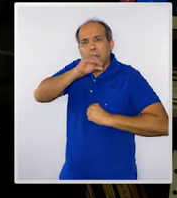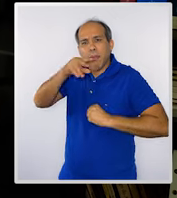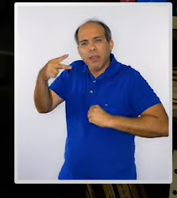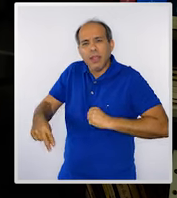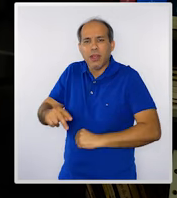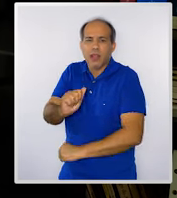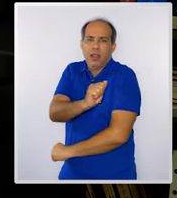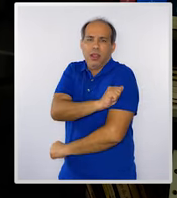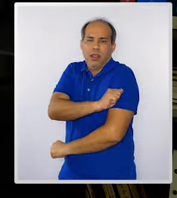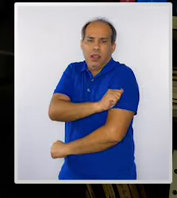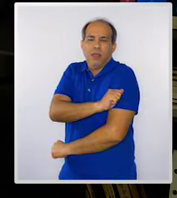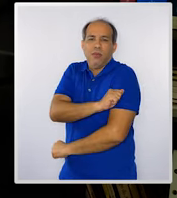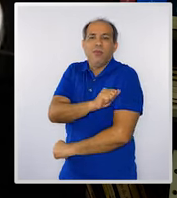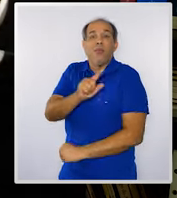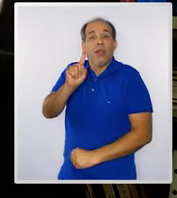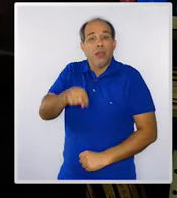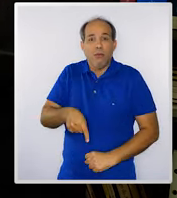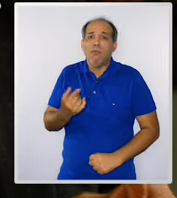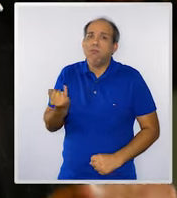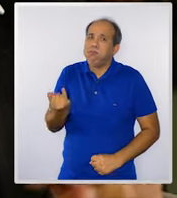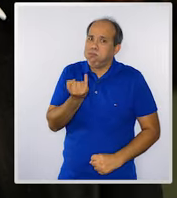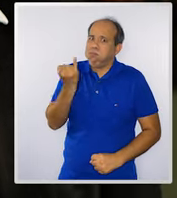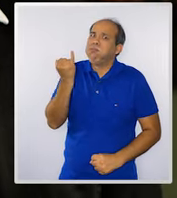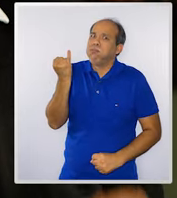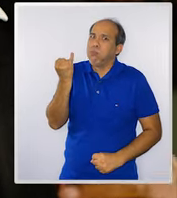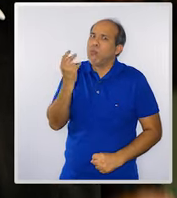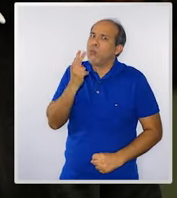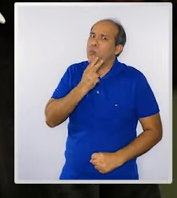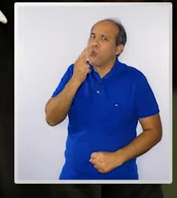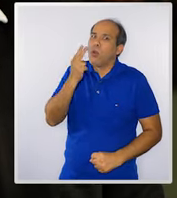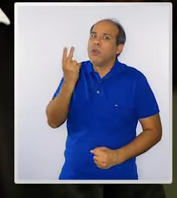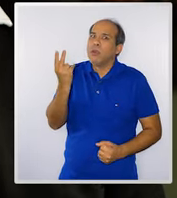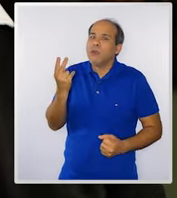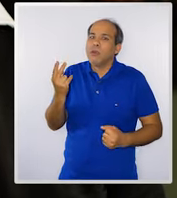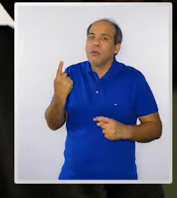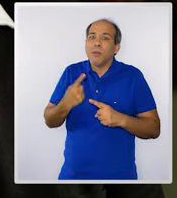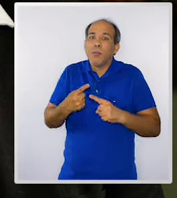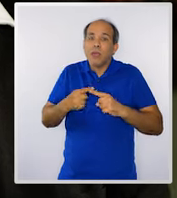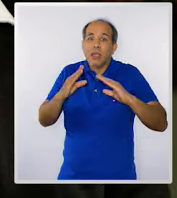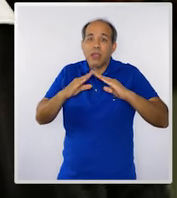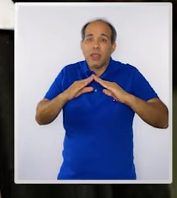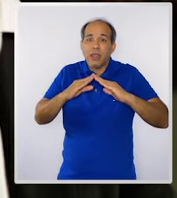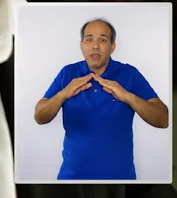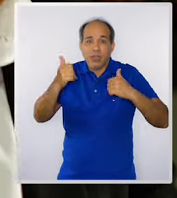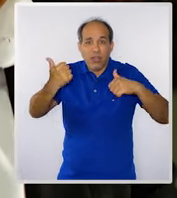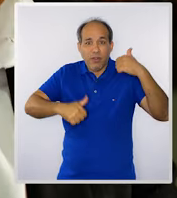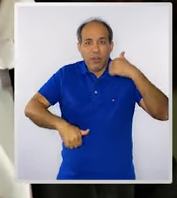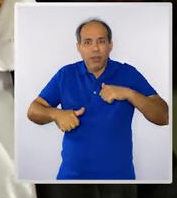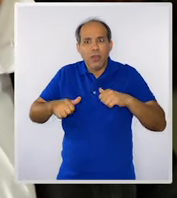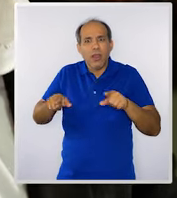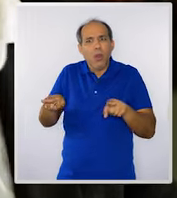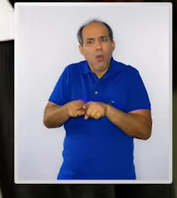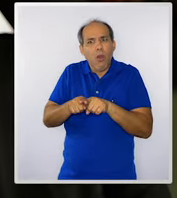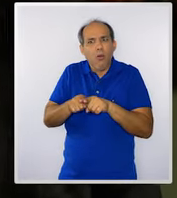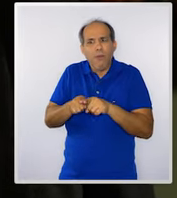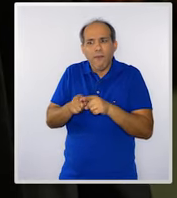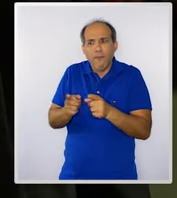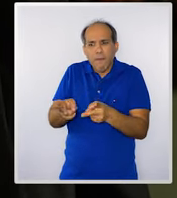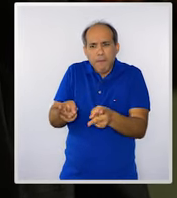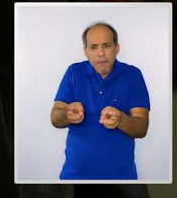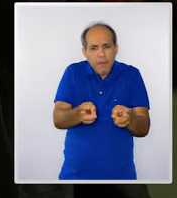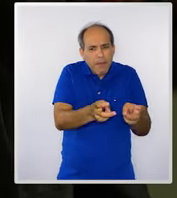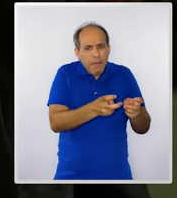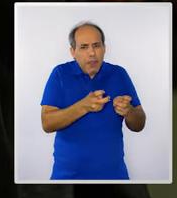do aluno. Essa é uma importância muito grande que a Casa de Avaliação tem, porque ela retroalimenta